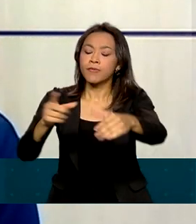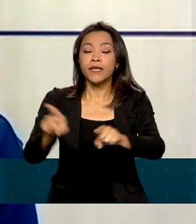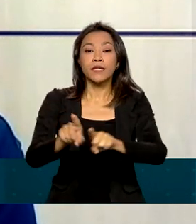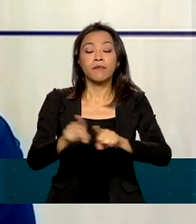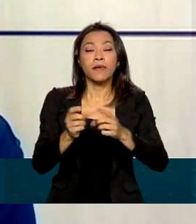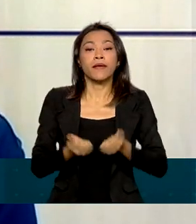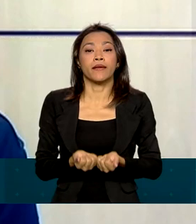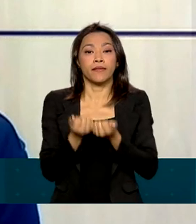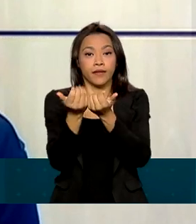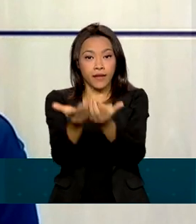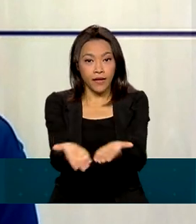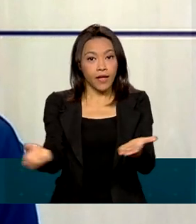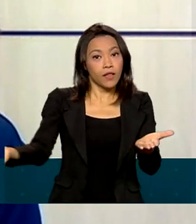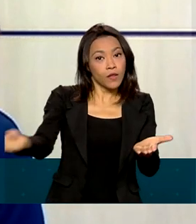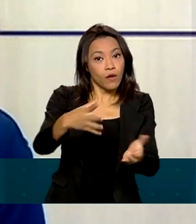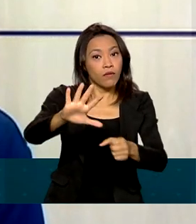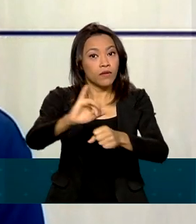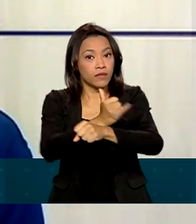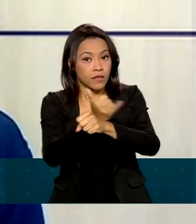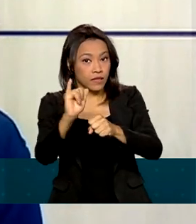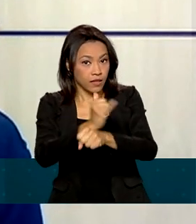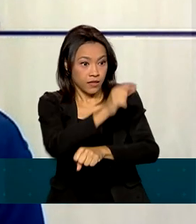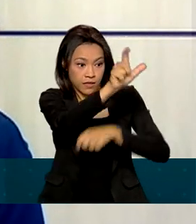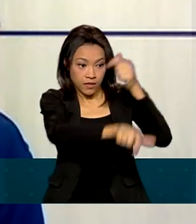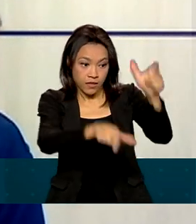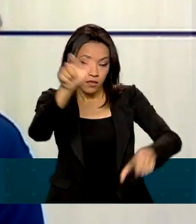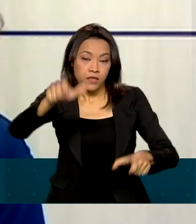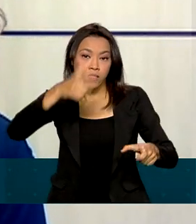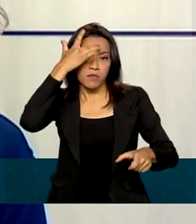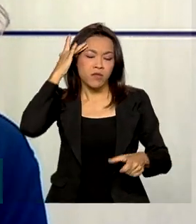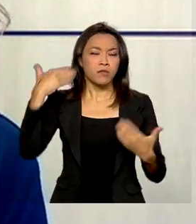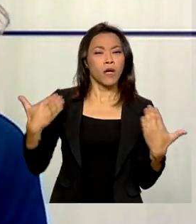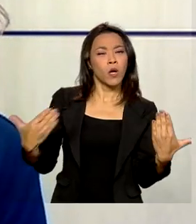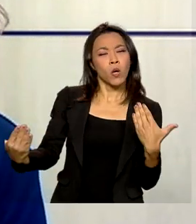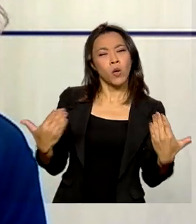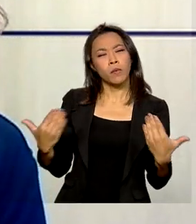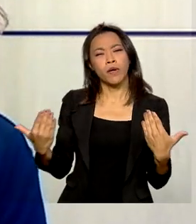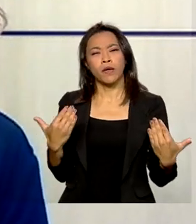novas ferramentas aos consumidores para comparar os serviços entre as prestadoras. lá.